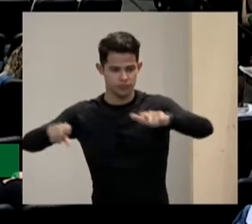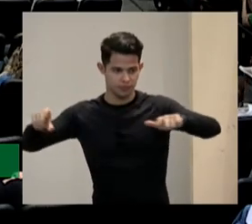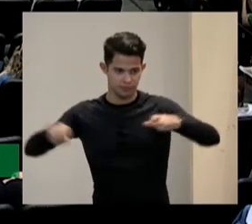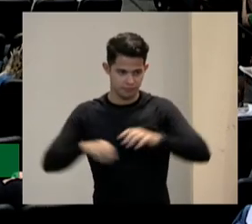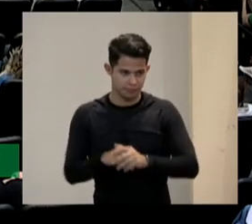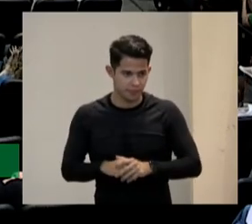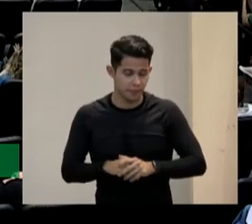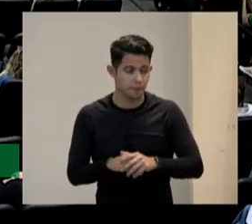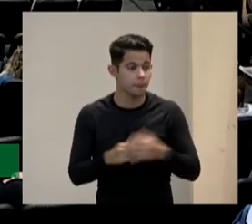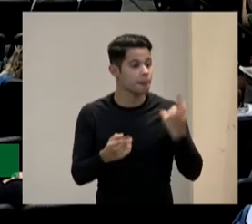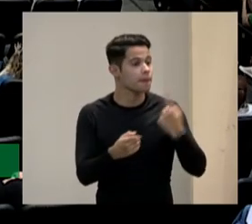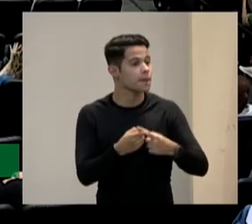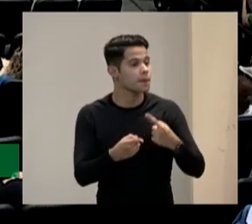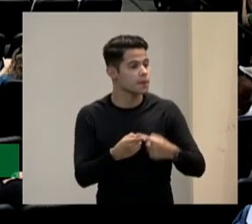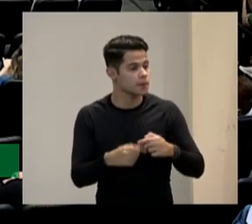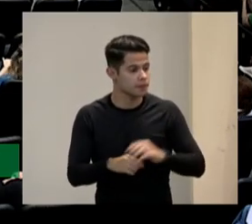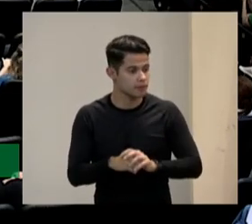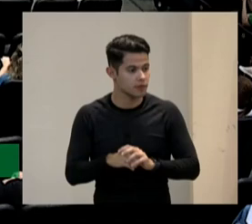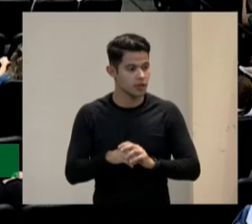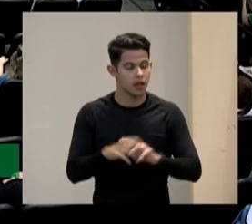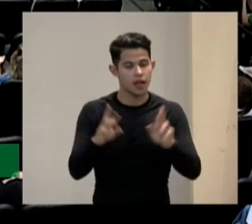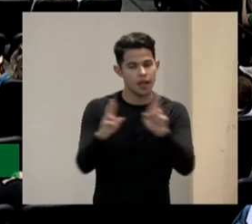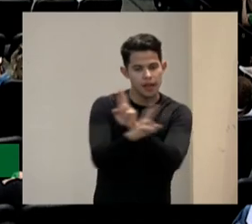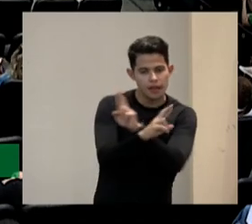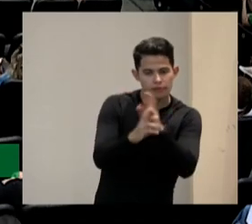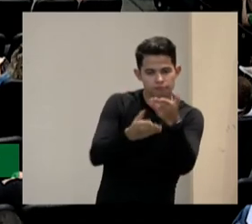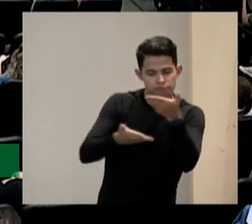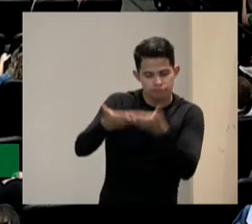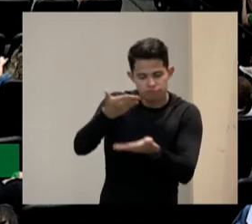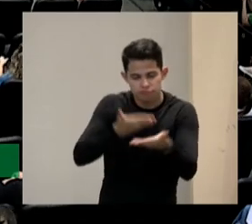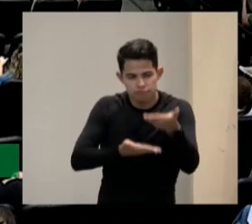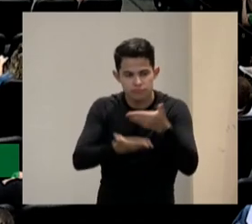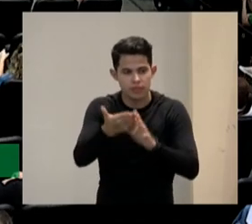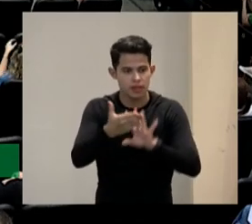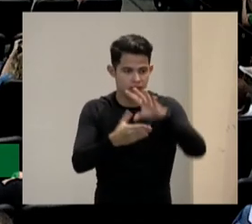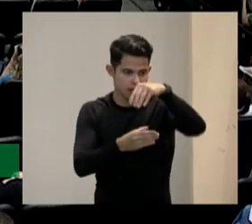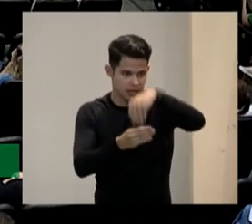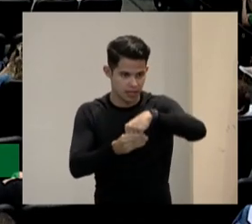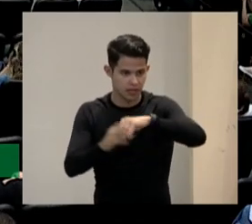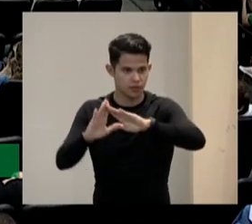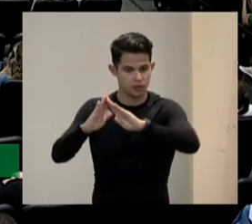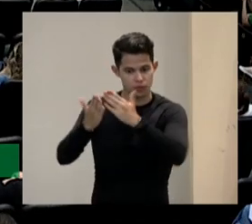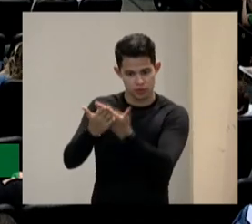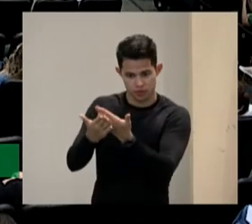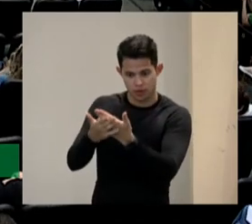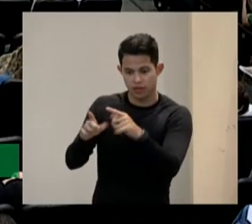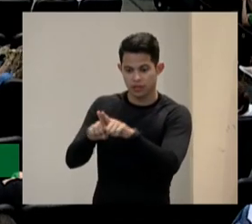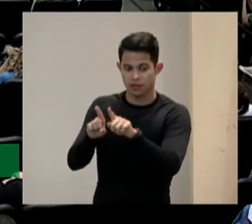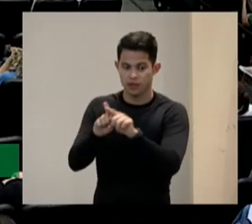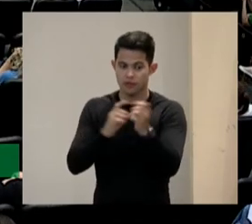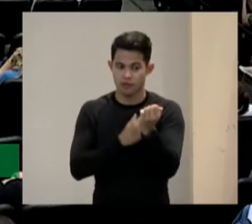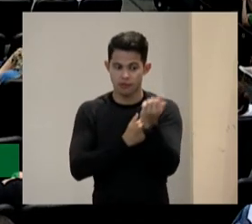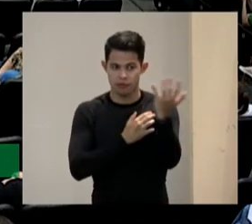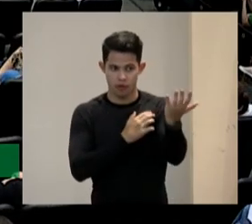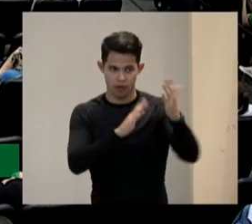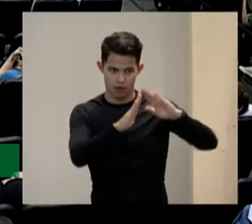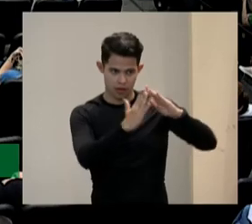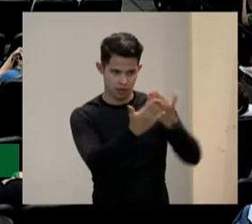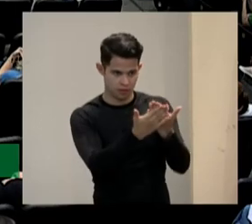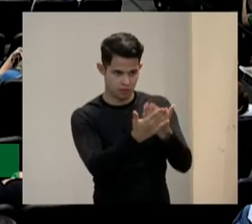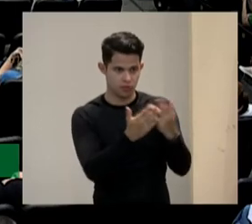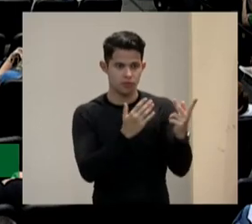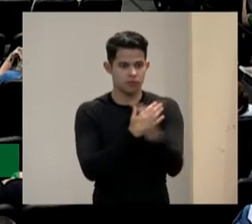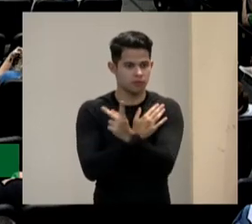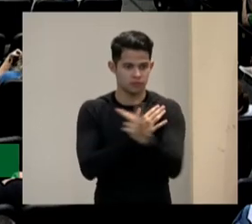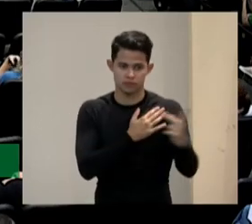porque essa interação social se produce dentro da escola e fora da escola dentro da escola